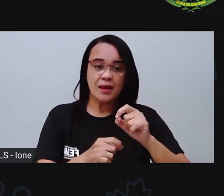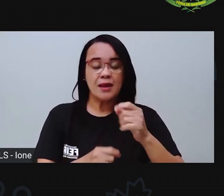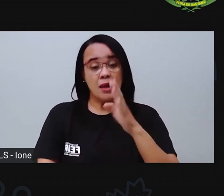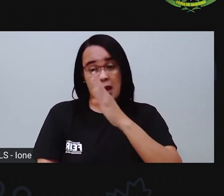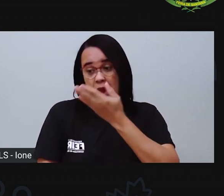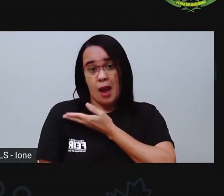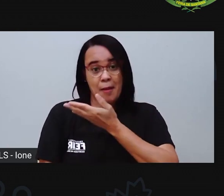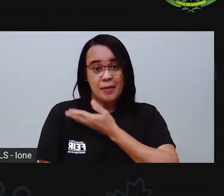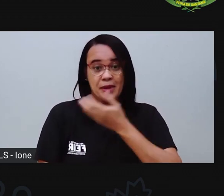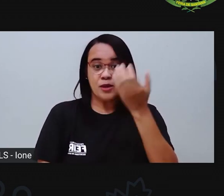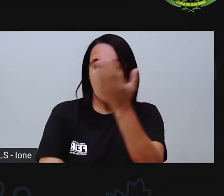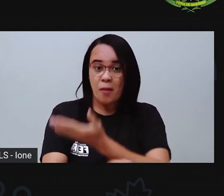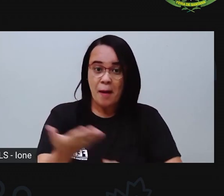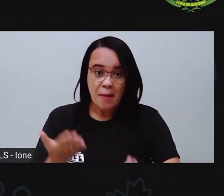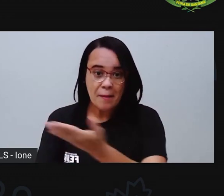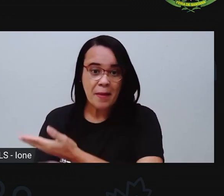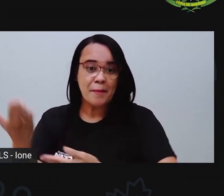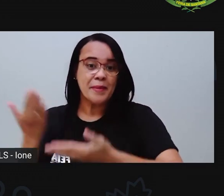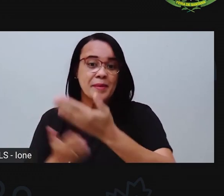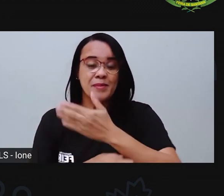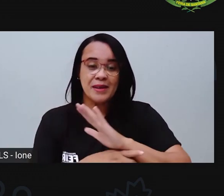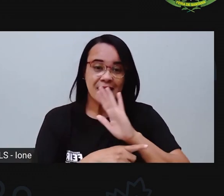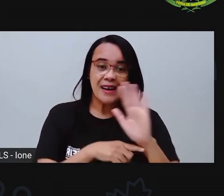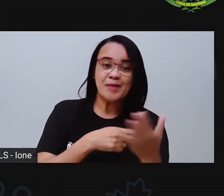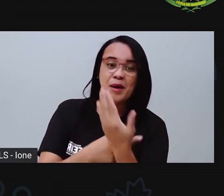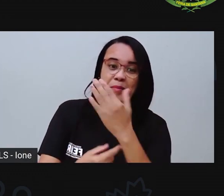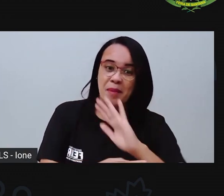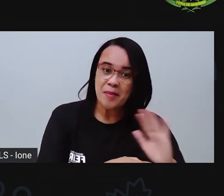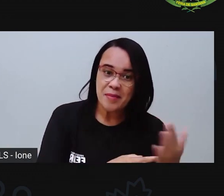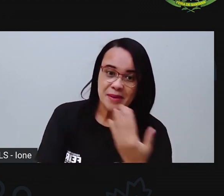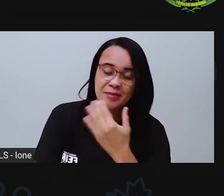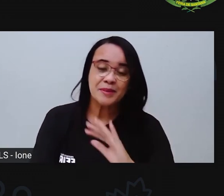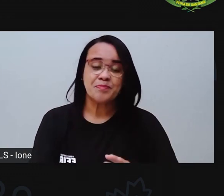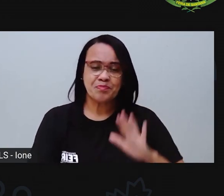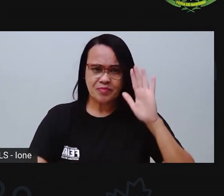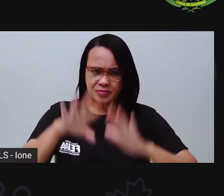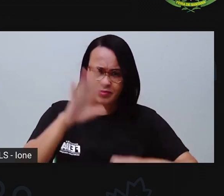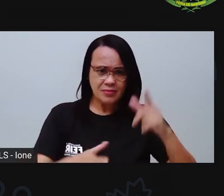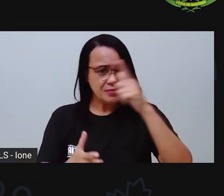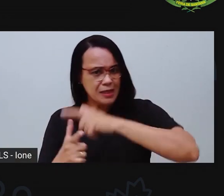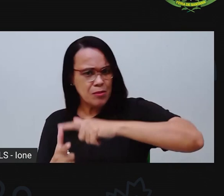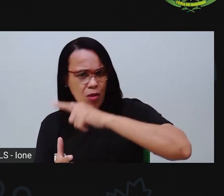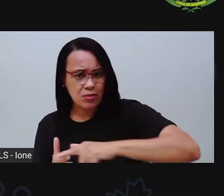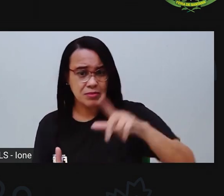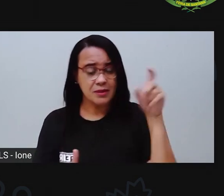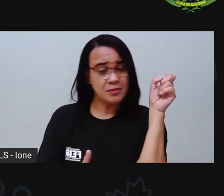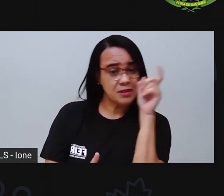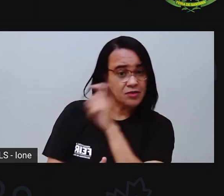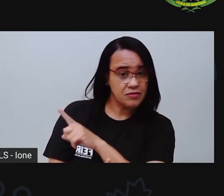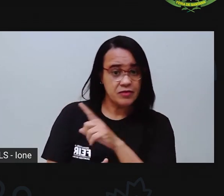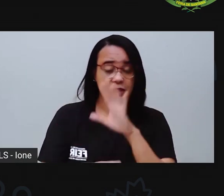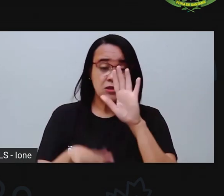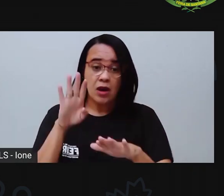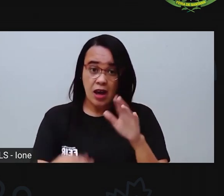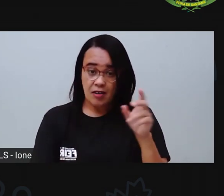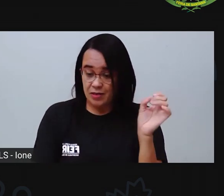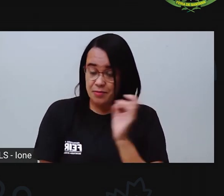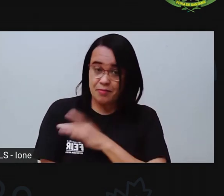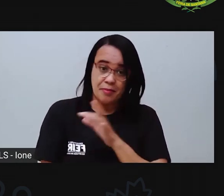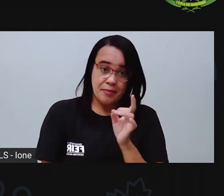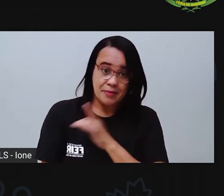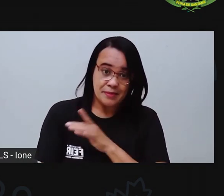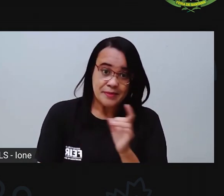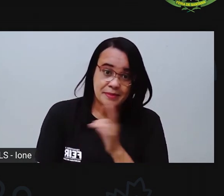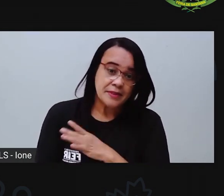a pró, né? A vencer as dificuldades, quando a gente tem medo de alguma coisa, né? Nossos amigos estão ajudando.